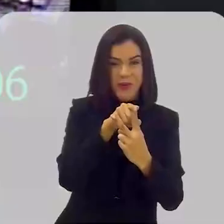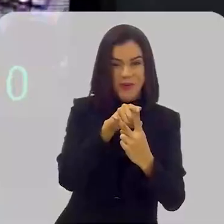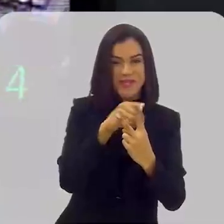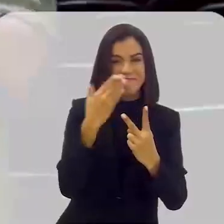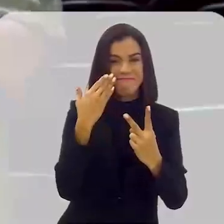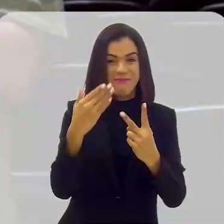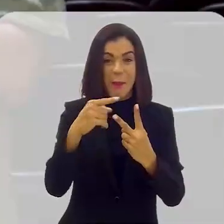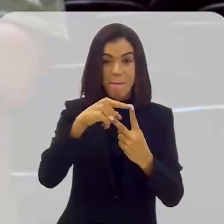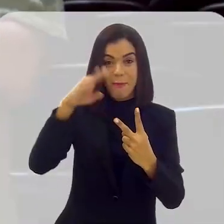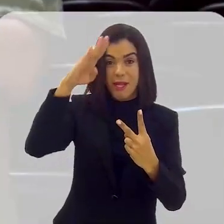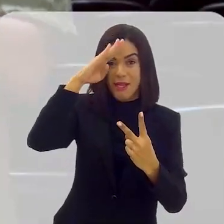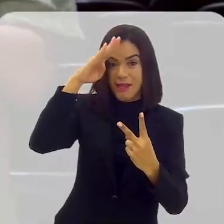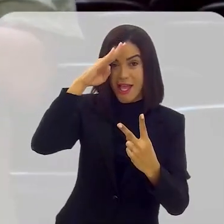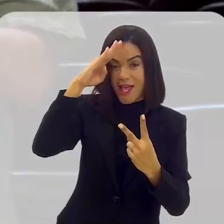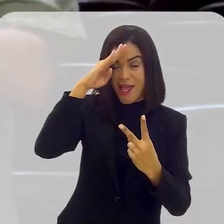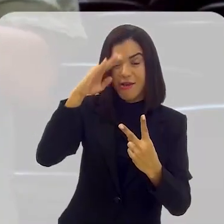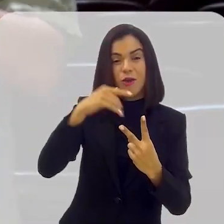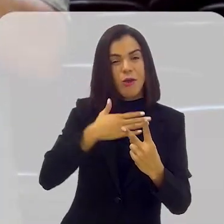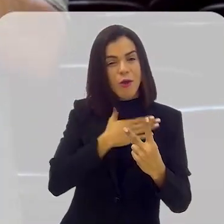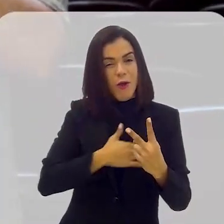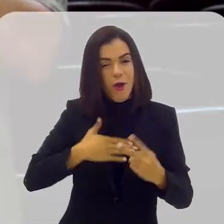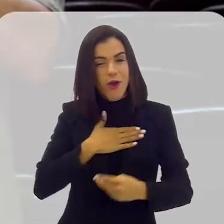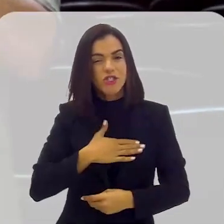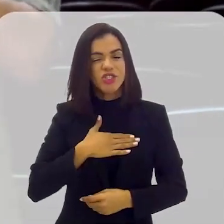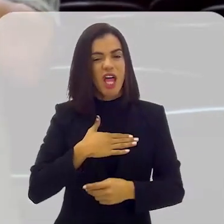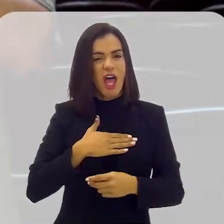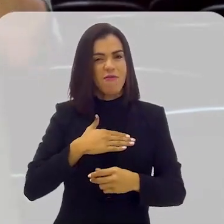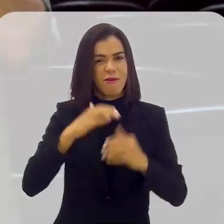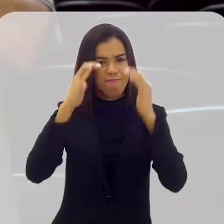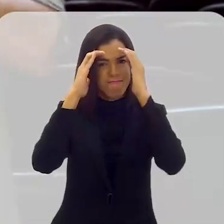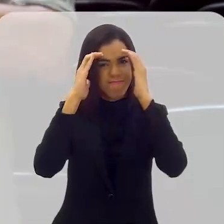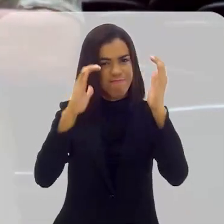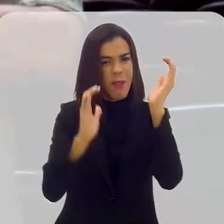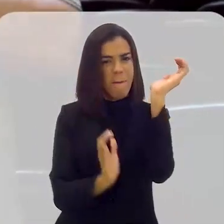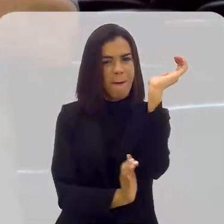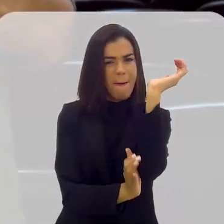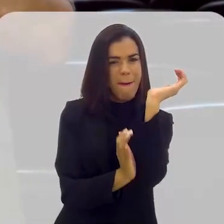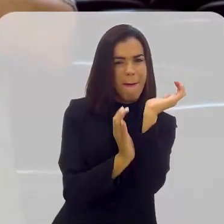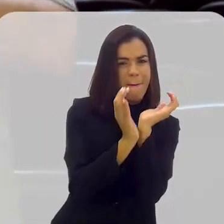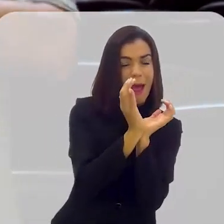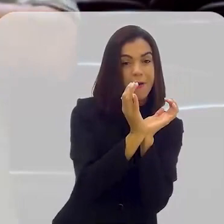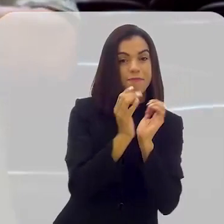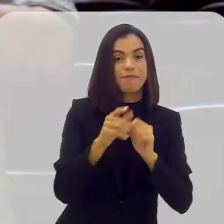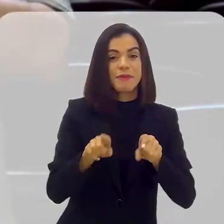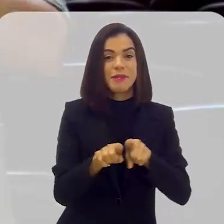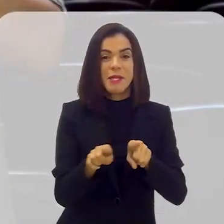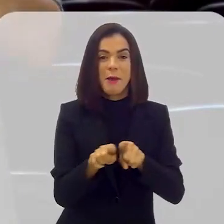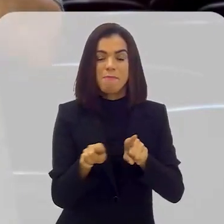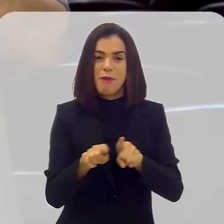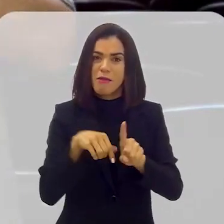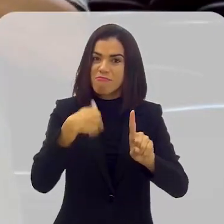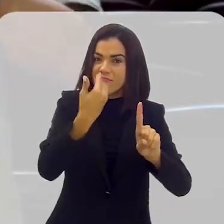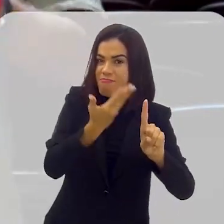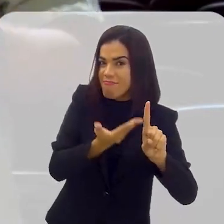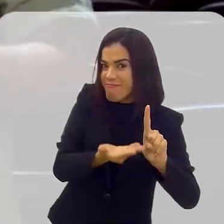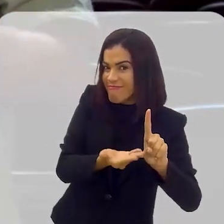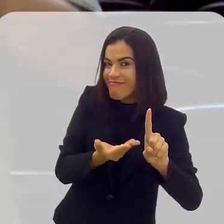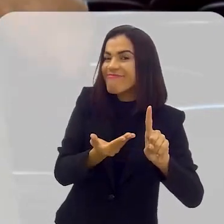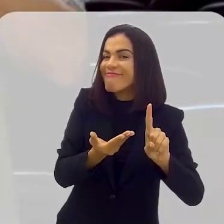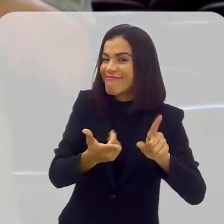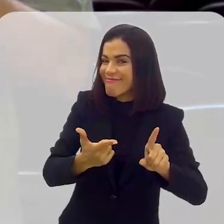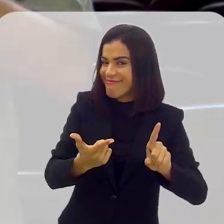aspectos. De um lado, ele, por ser militar, gostava das hierarquias, das solenidades, das